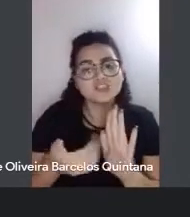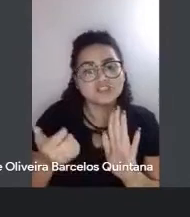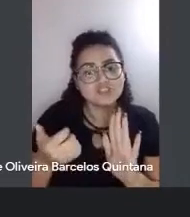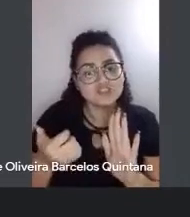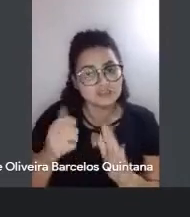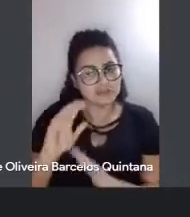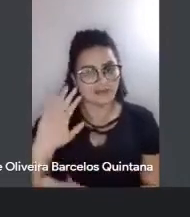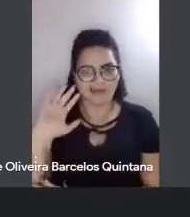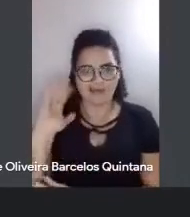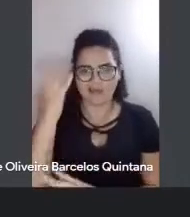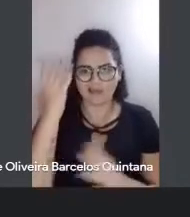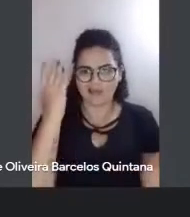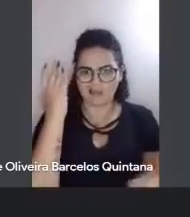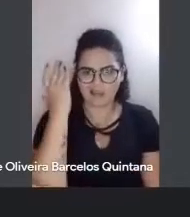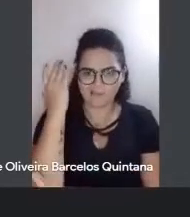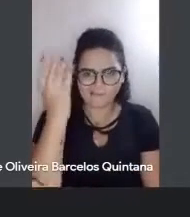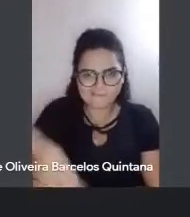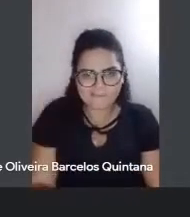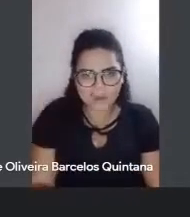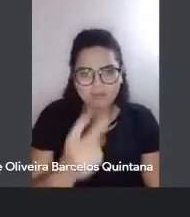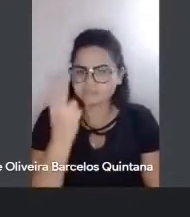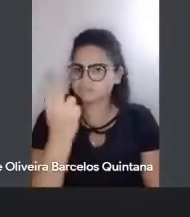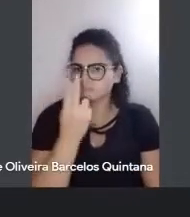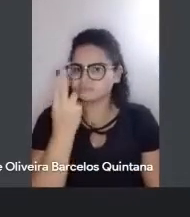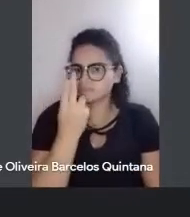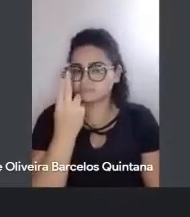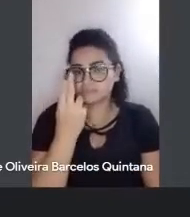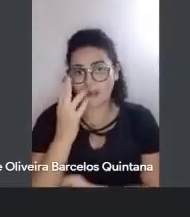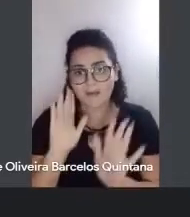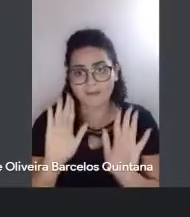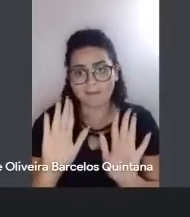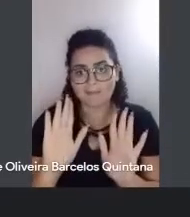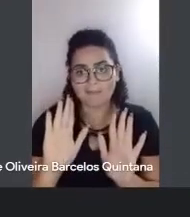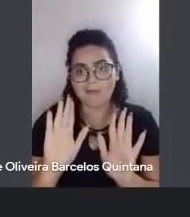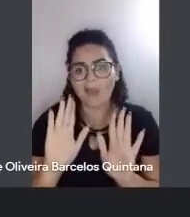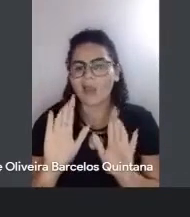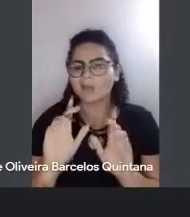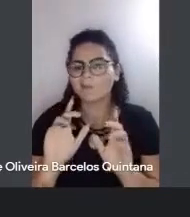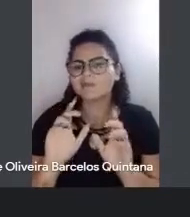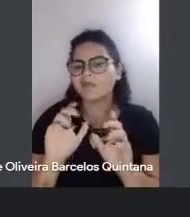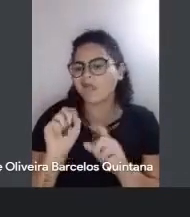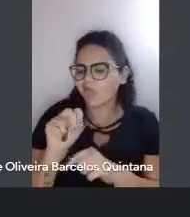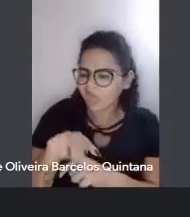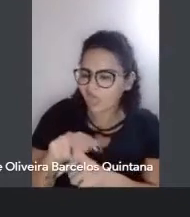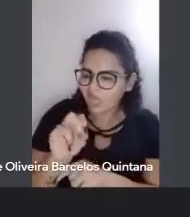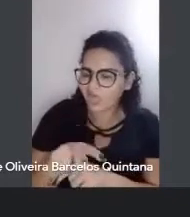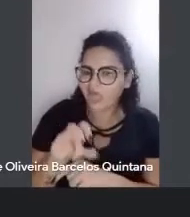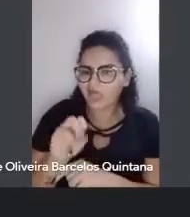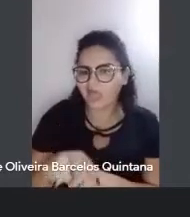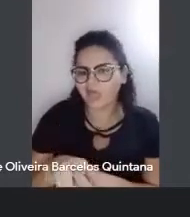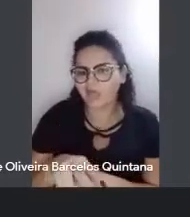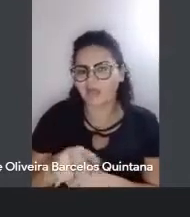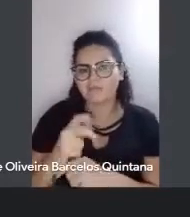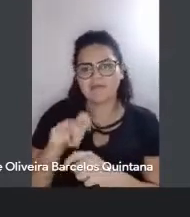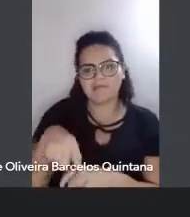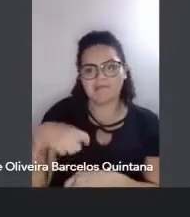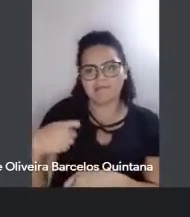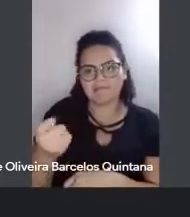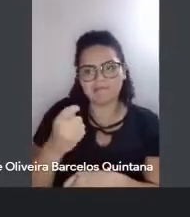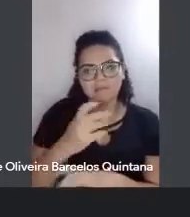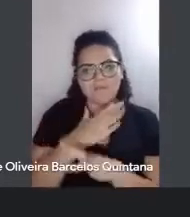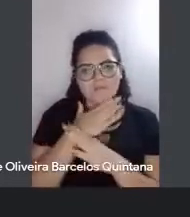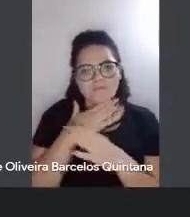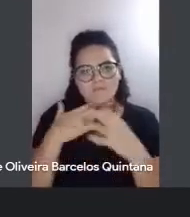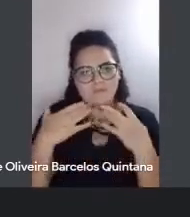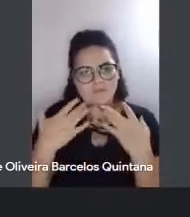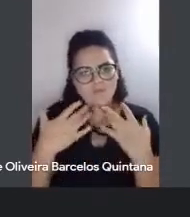acontece, os ruralistas chegam lá e dizimam tudo em volta, e ficam castanheiras estéreis, quem teve a oportunidade de